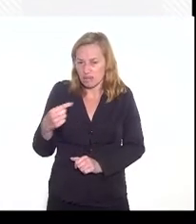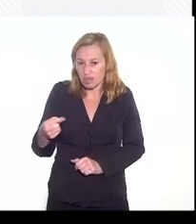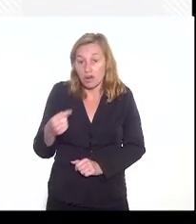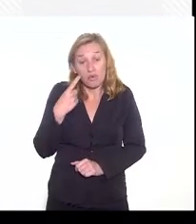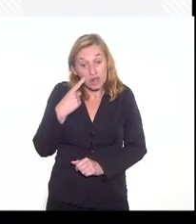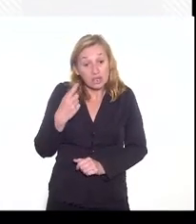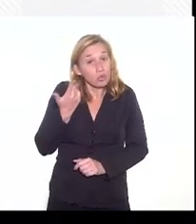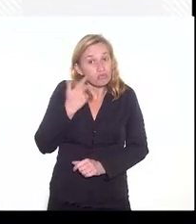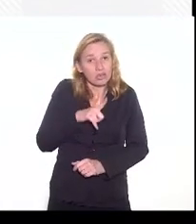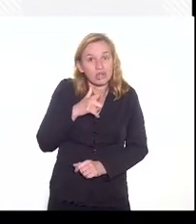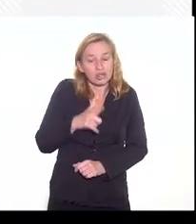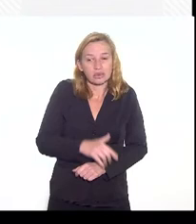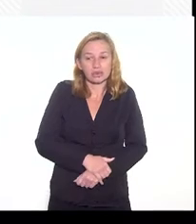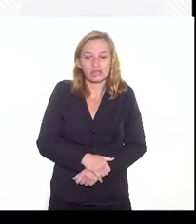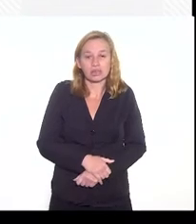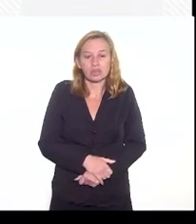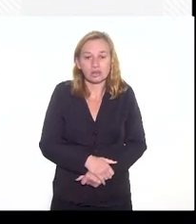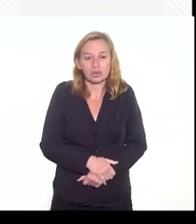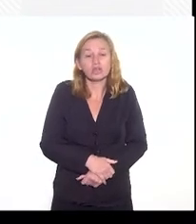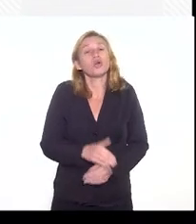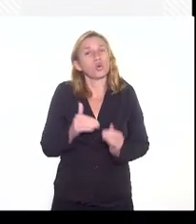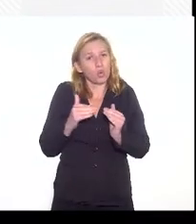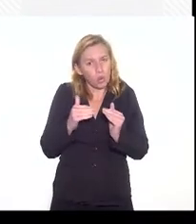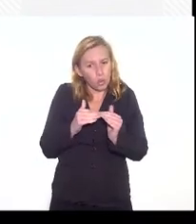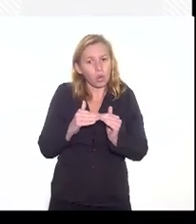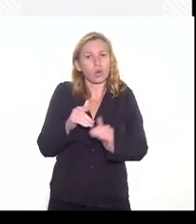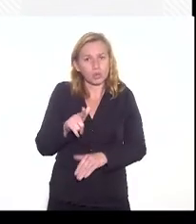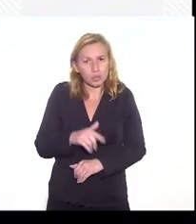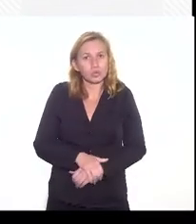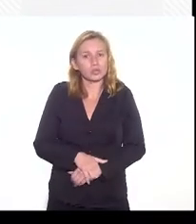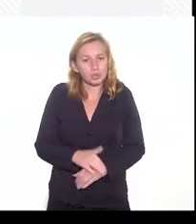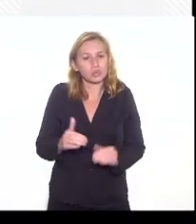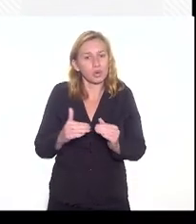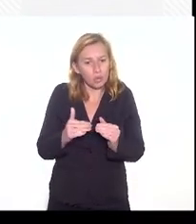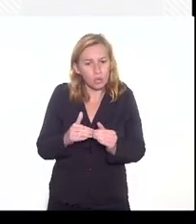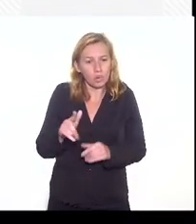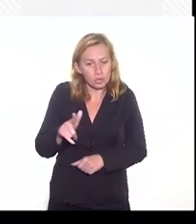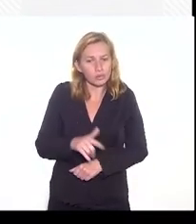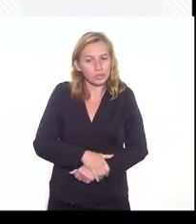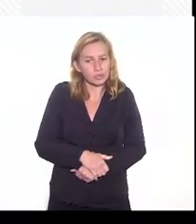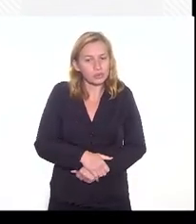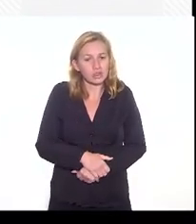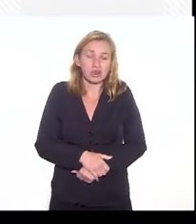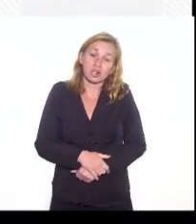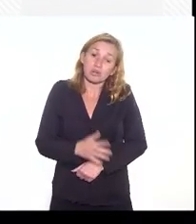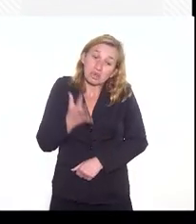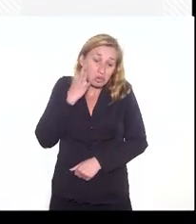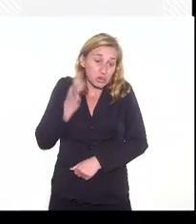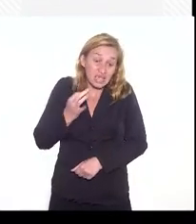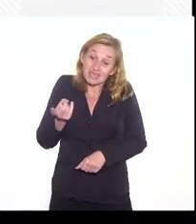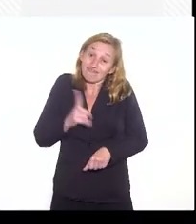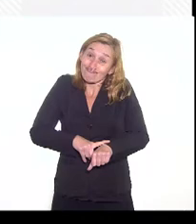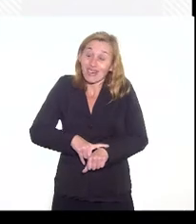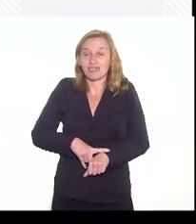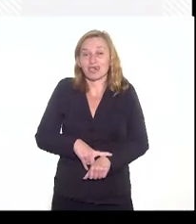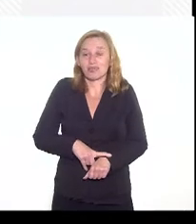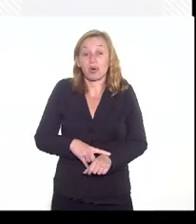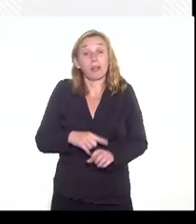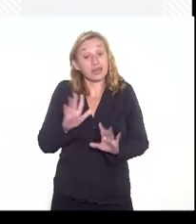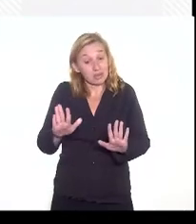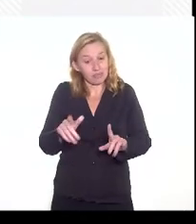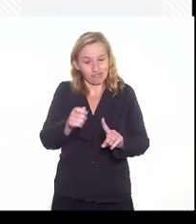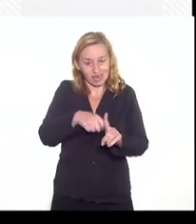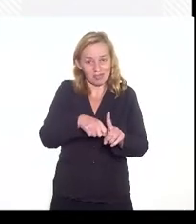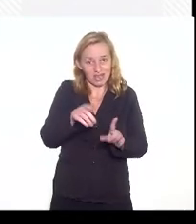consegue. Eu concordo, entretanto, eu não sei se nós teremos tempo para isso. Ainda este mês,